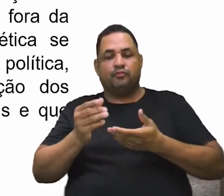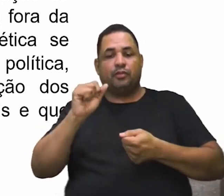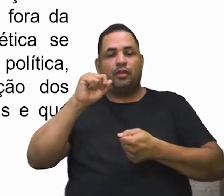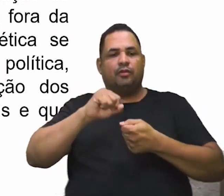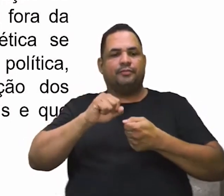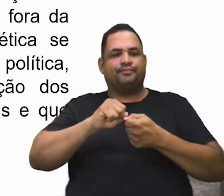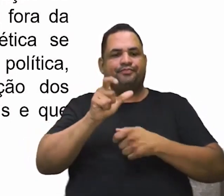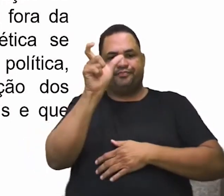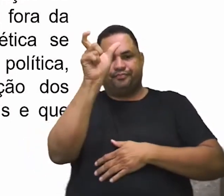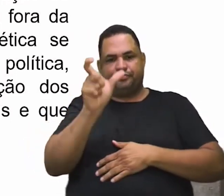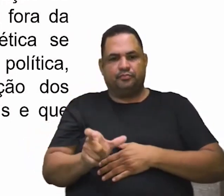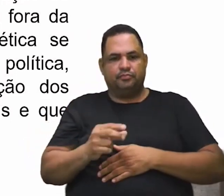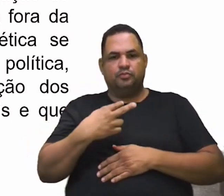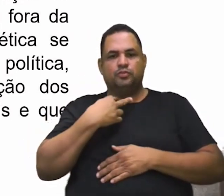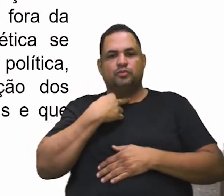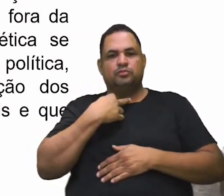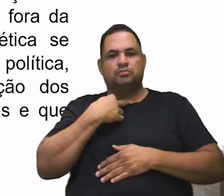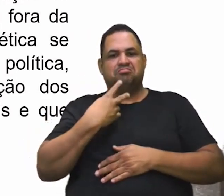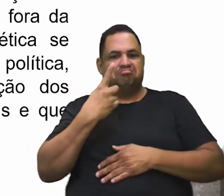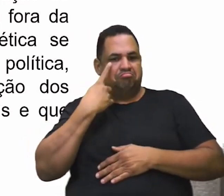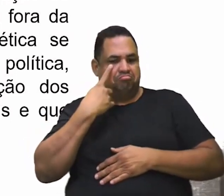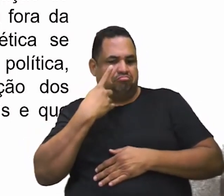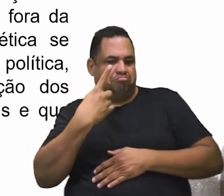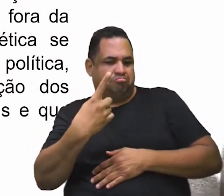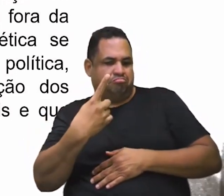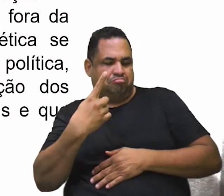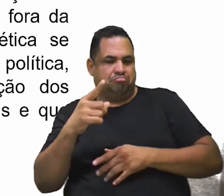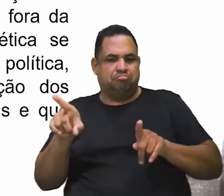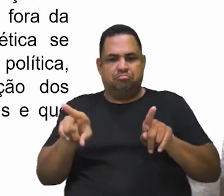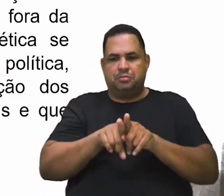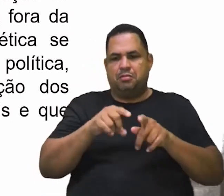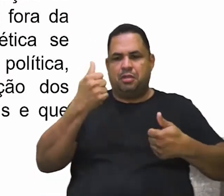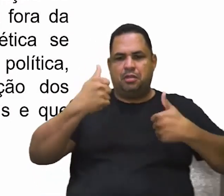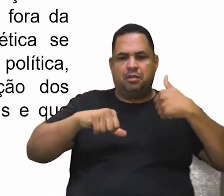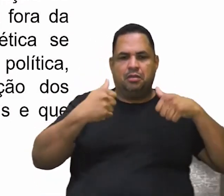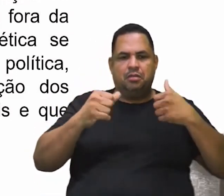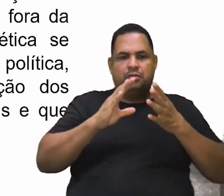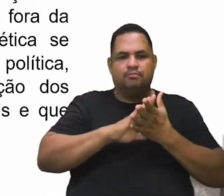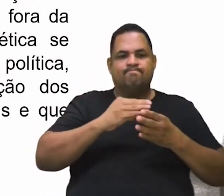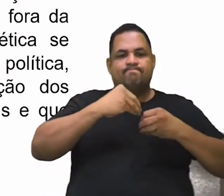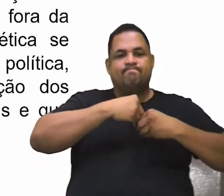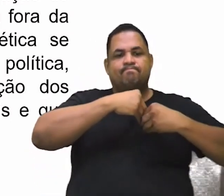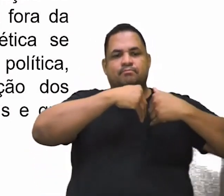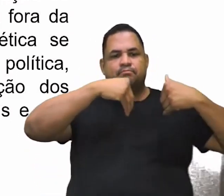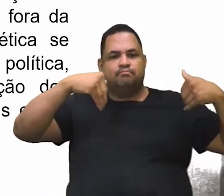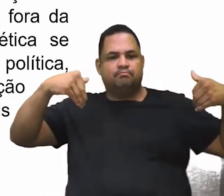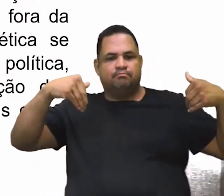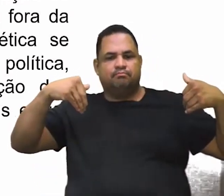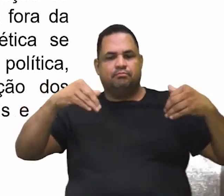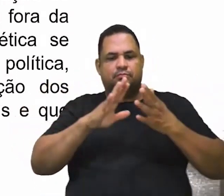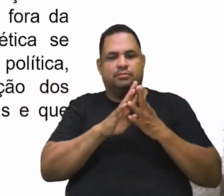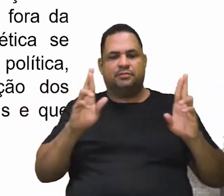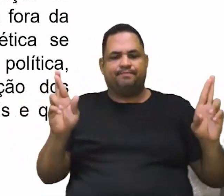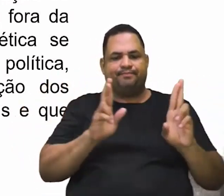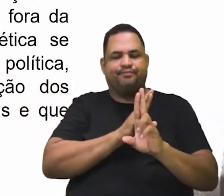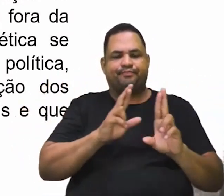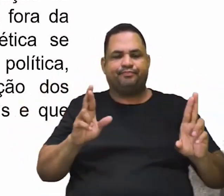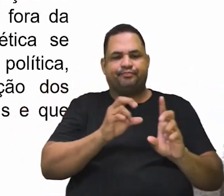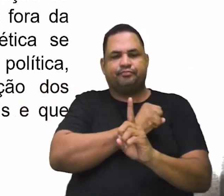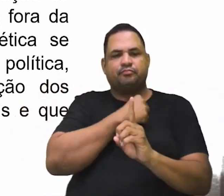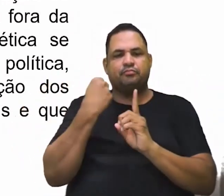a ação do sujeito não pode mais ser vista e avaliada fora da relação social coletiva.